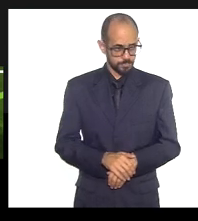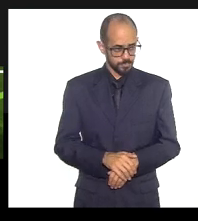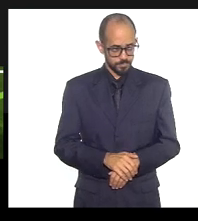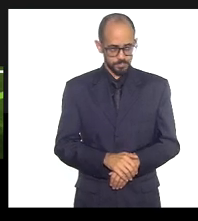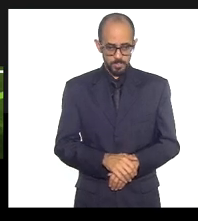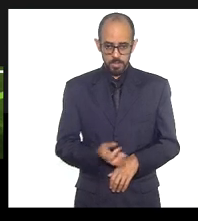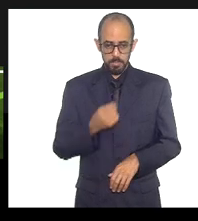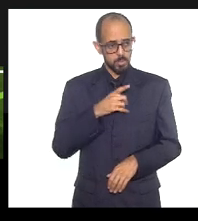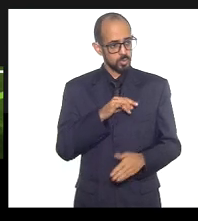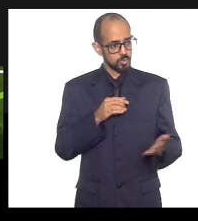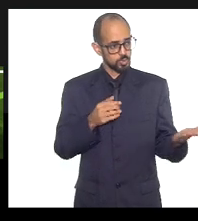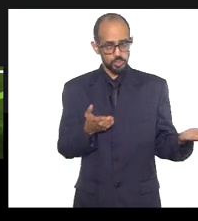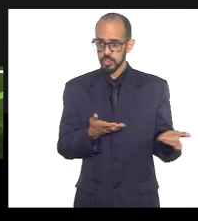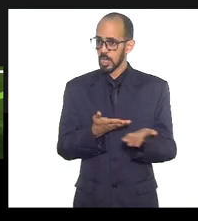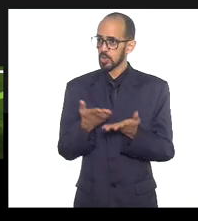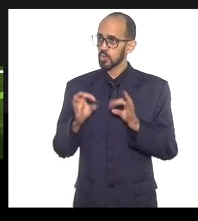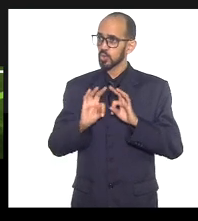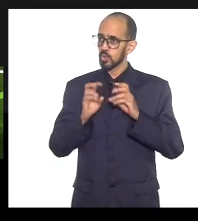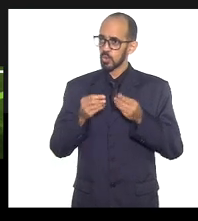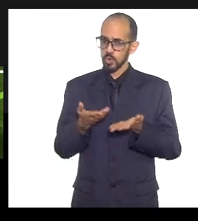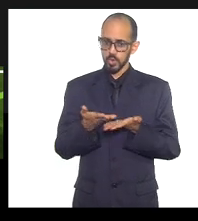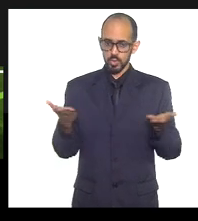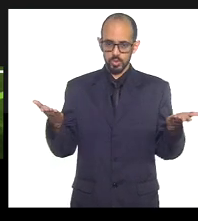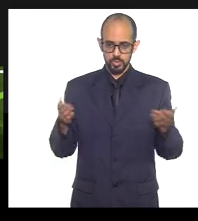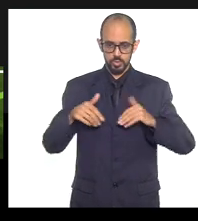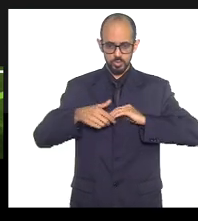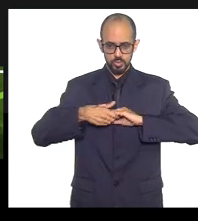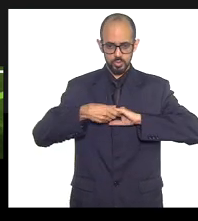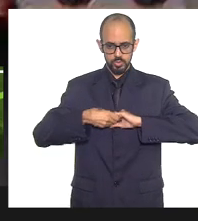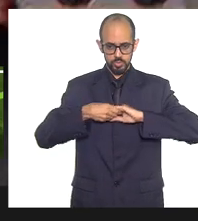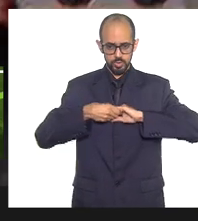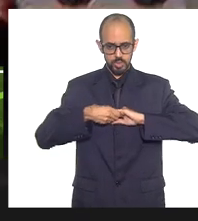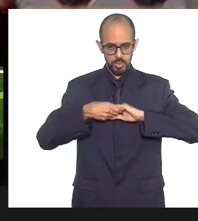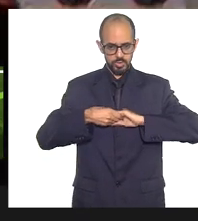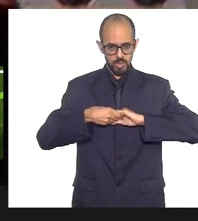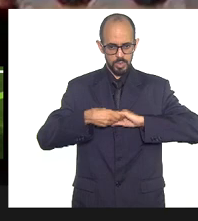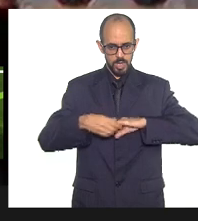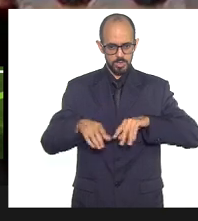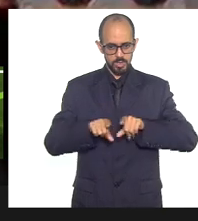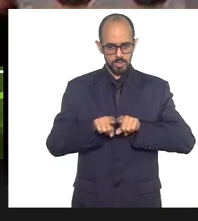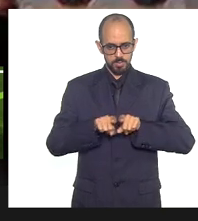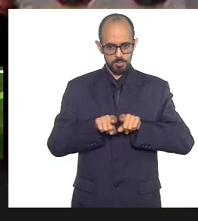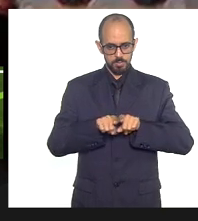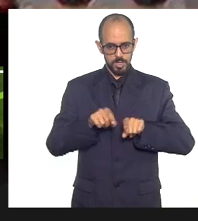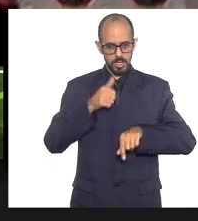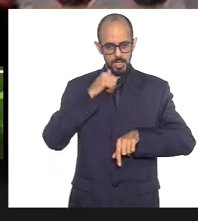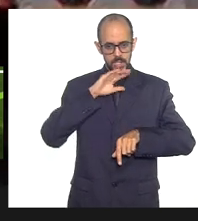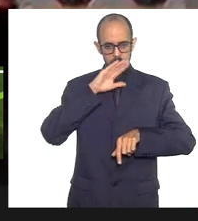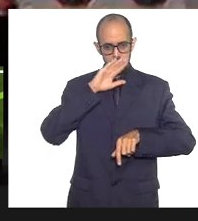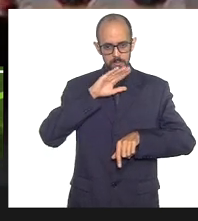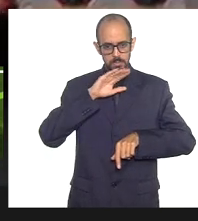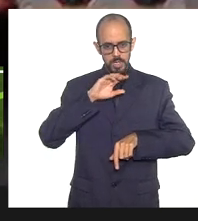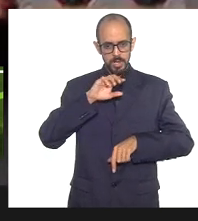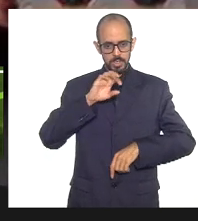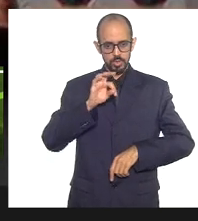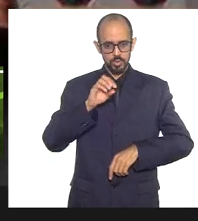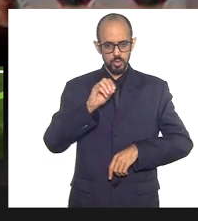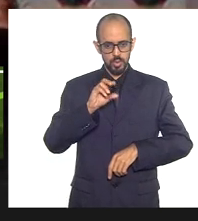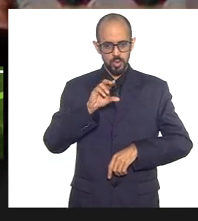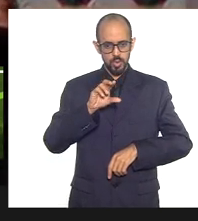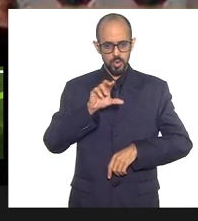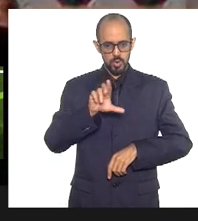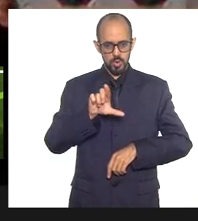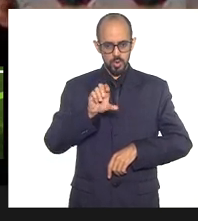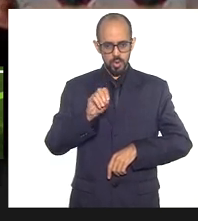Bom dia a todos e todas a quem eu não cumprimentei ainda, quero saudar aqui a presença de Mãe Torodi e do Totinho